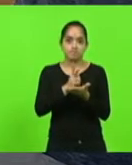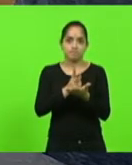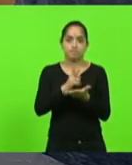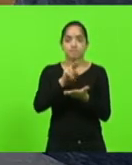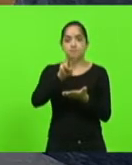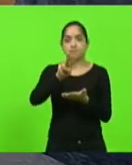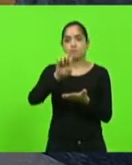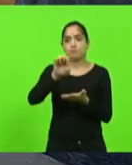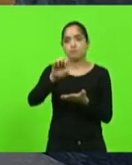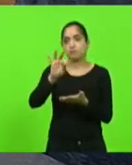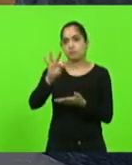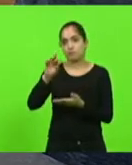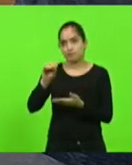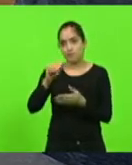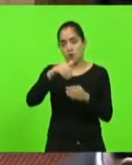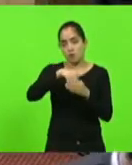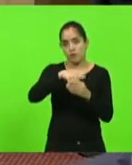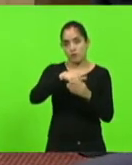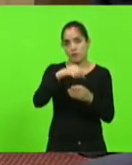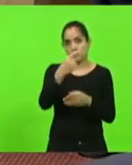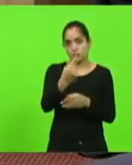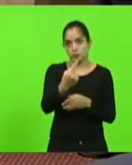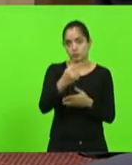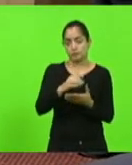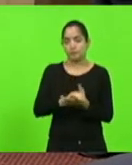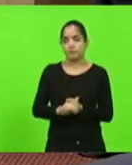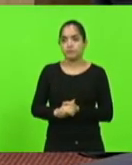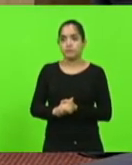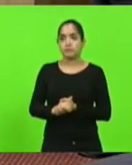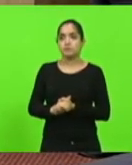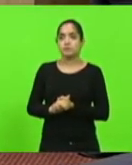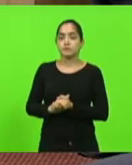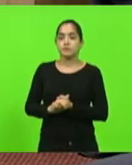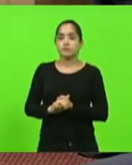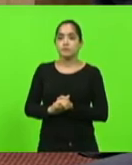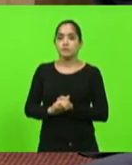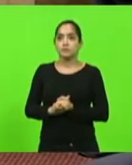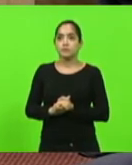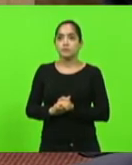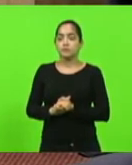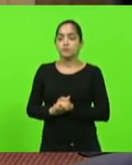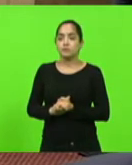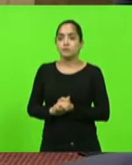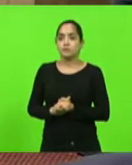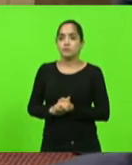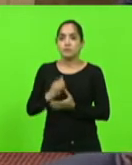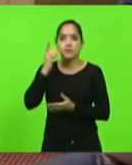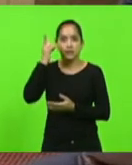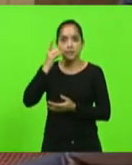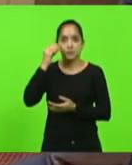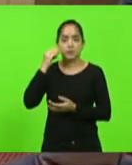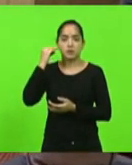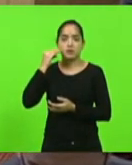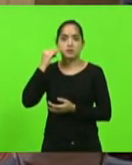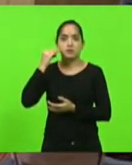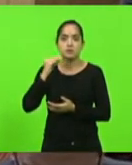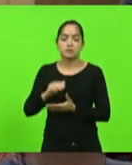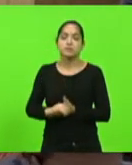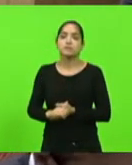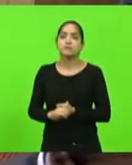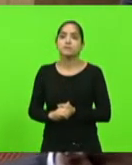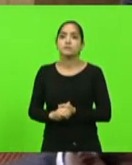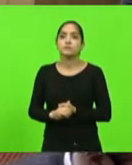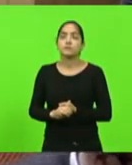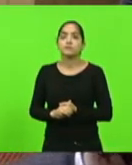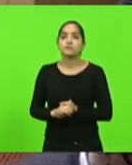veto. Está bom, gente? Voto 1. Para discutir, o veto, a palavra o deputado Márcio Machado. Obrigado, presidente. Cumprimento a Exª,